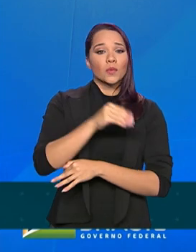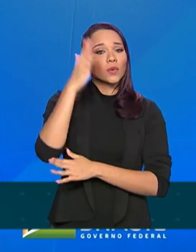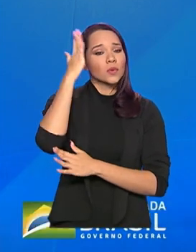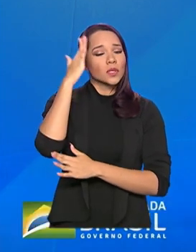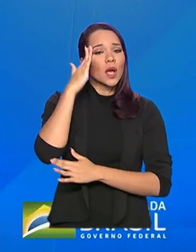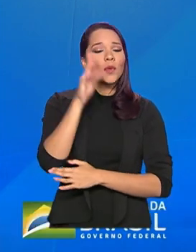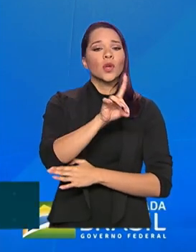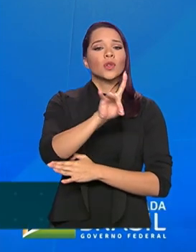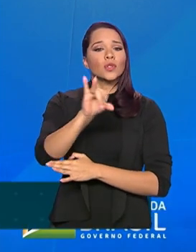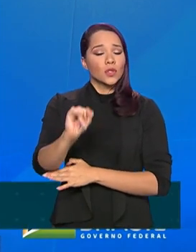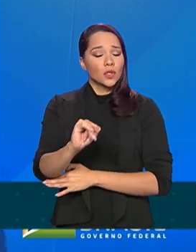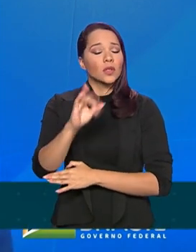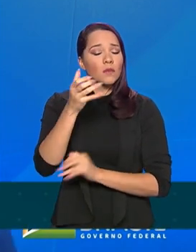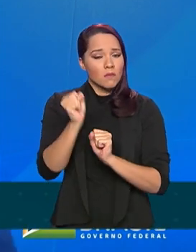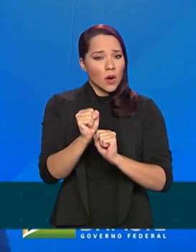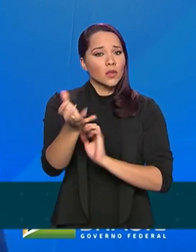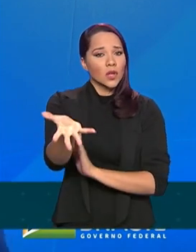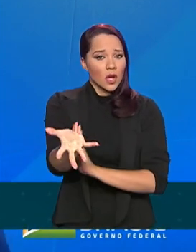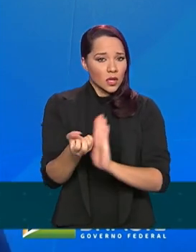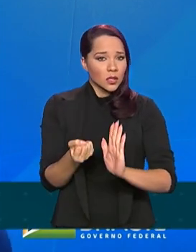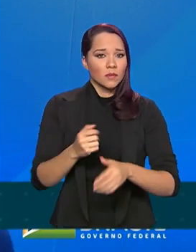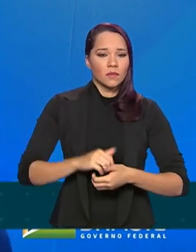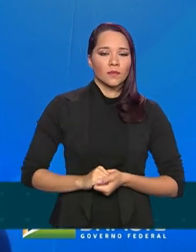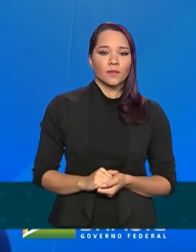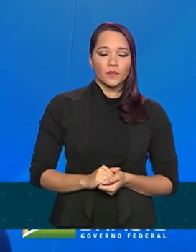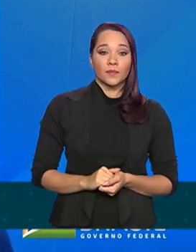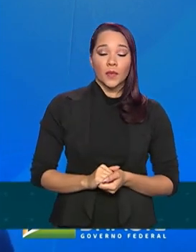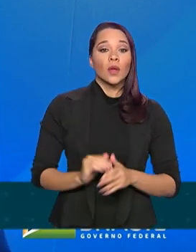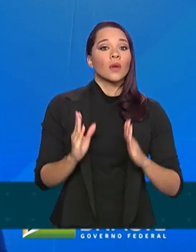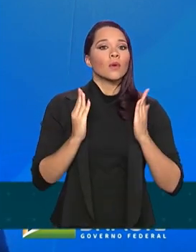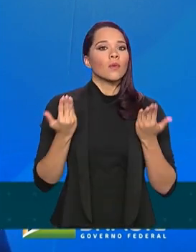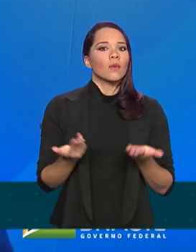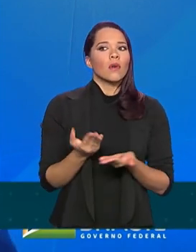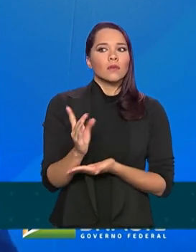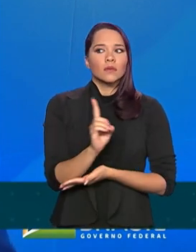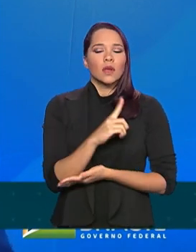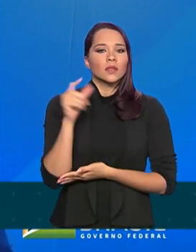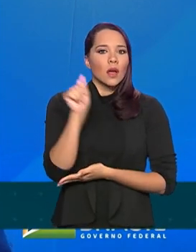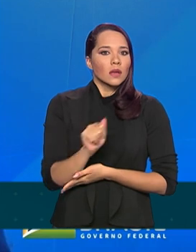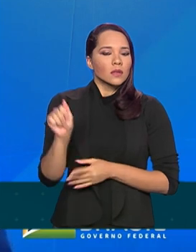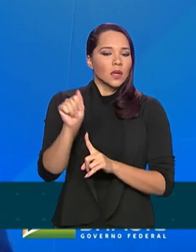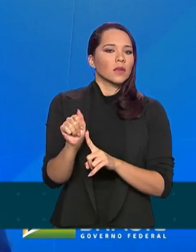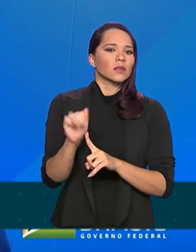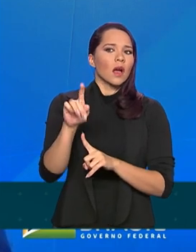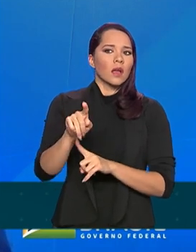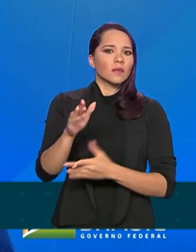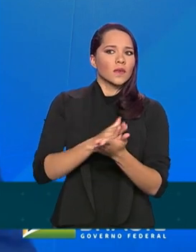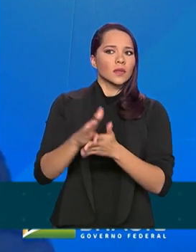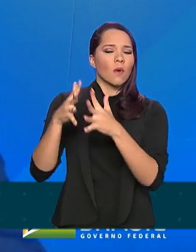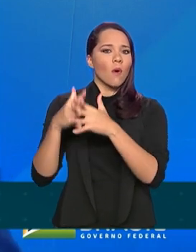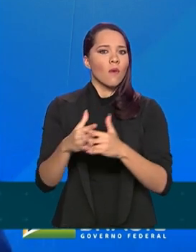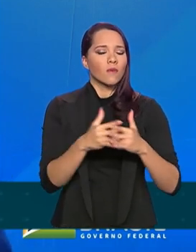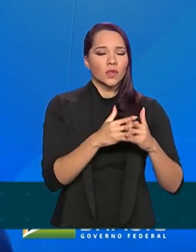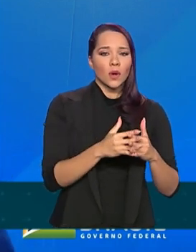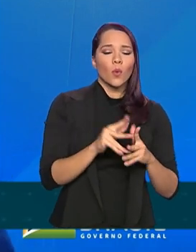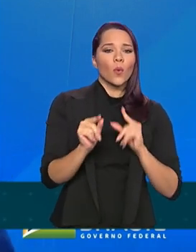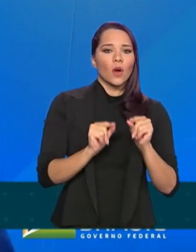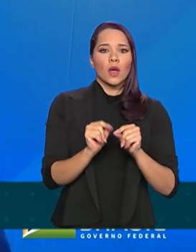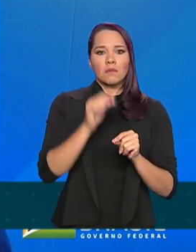soubesse quando pode receber. Porque qual era, nós nas agências vimos, qual era a grande confusão de todo mundo? Ninguém